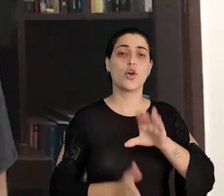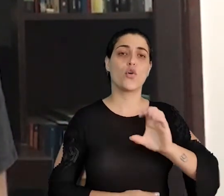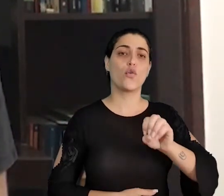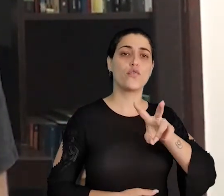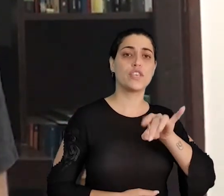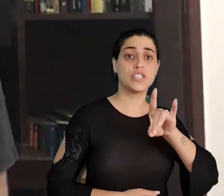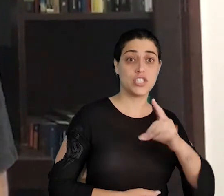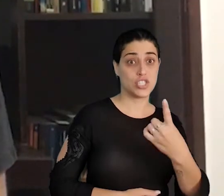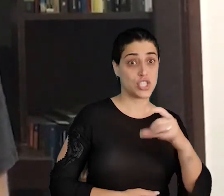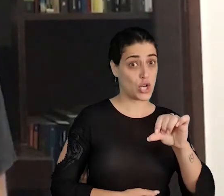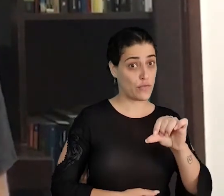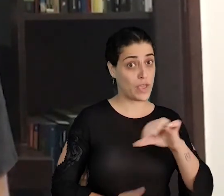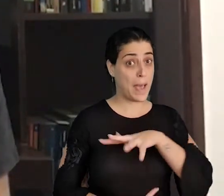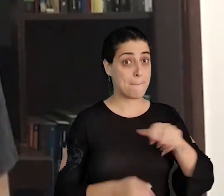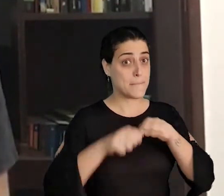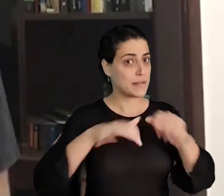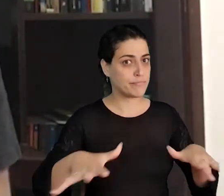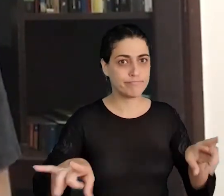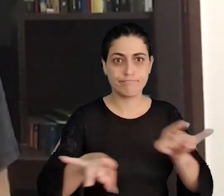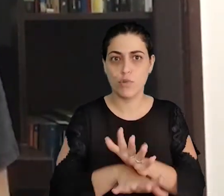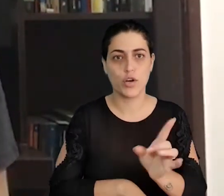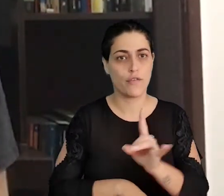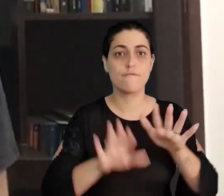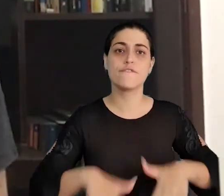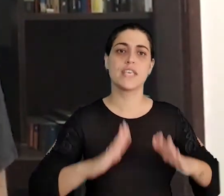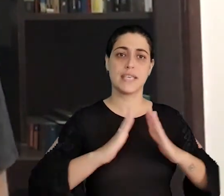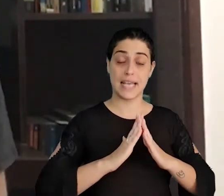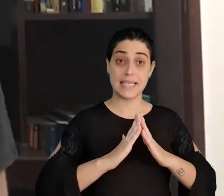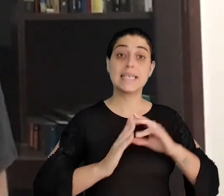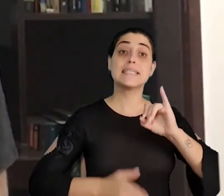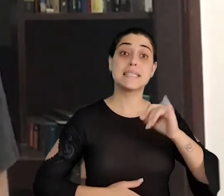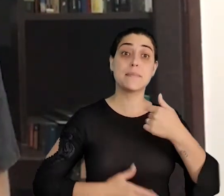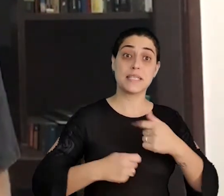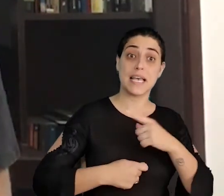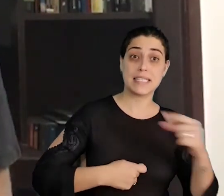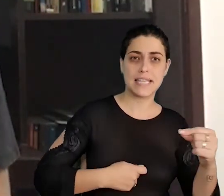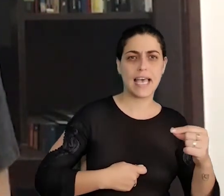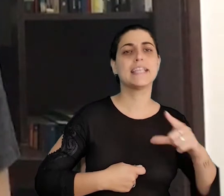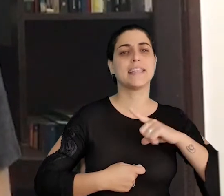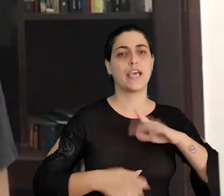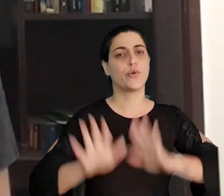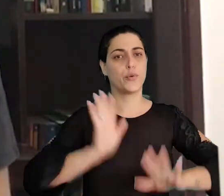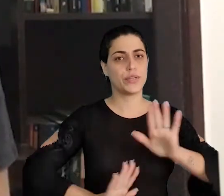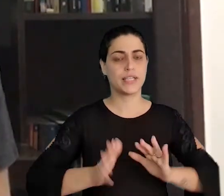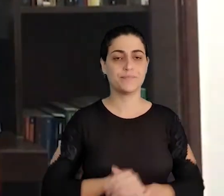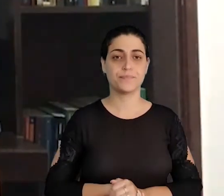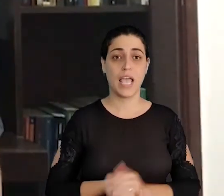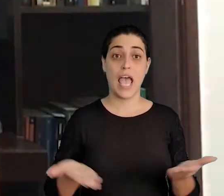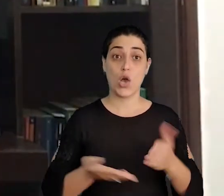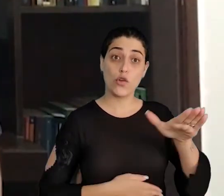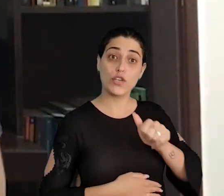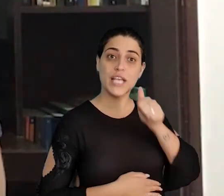Lembrando que a pandemia ainda não acabou. Se for possível, fique em casa. Se tiver que sair, tome todos os cuidados.